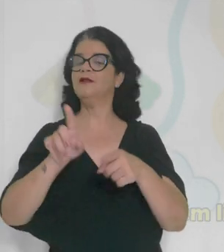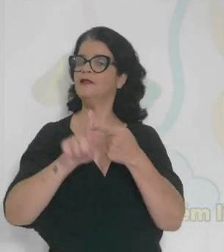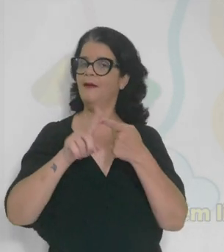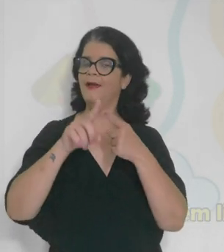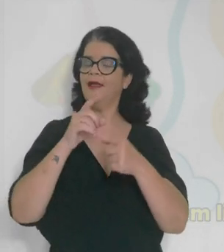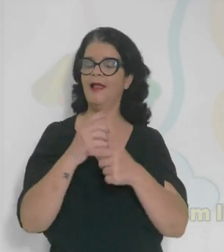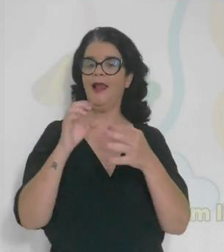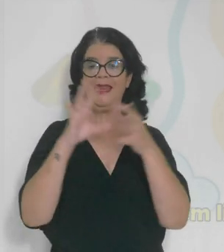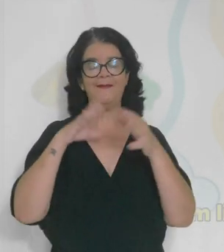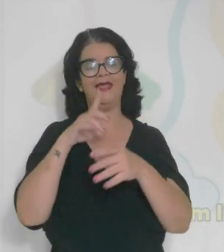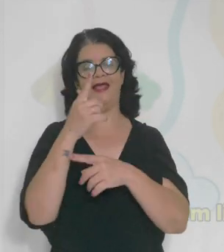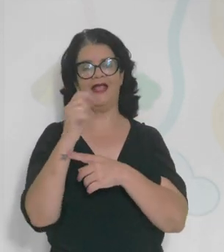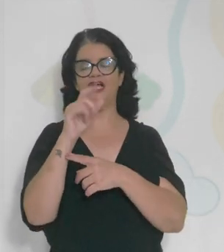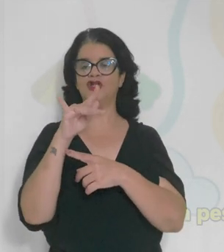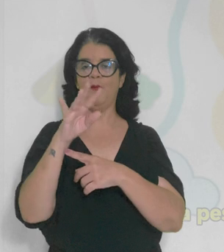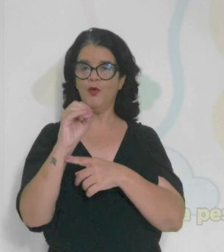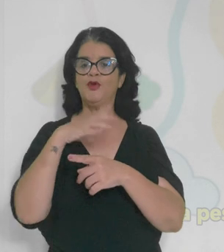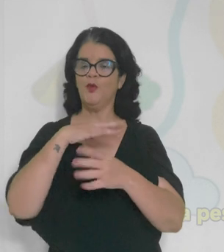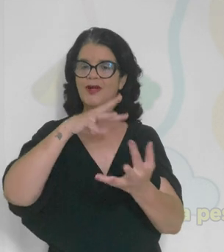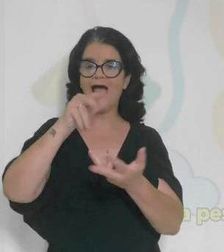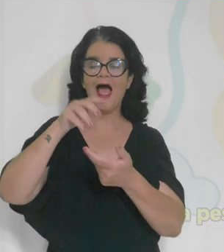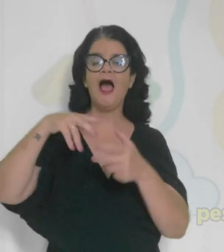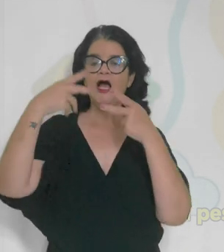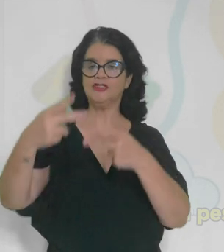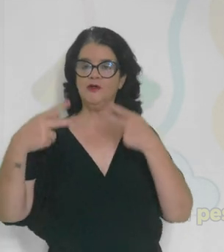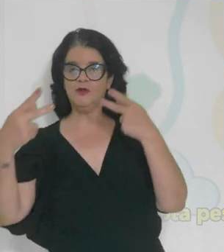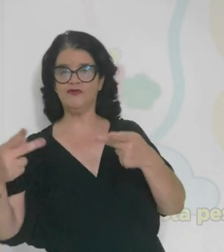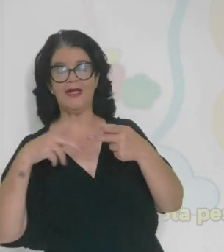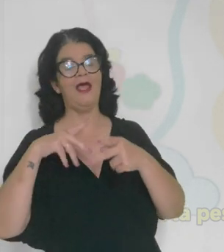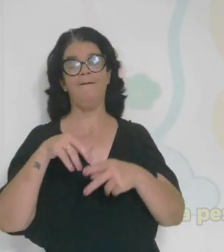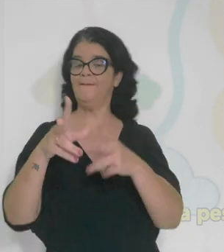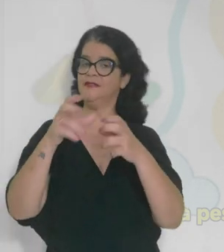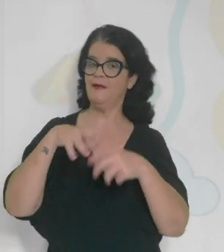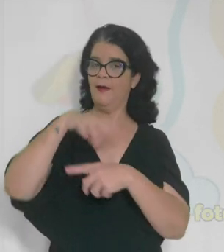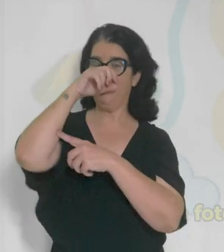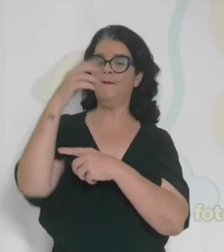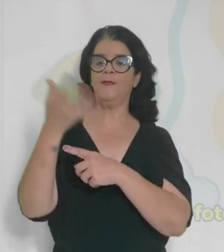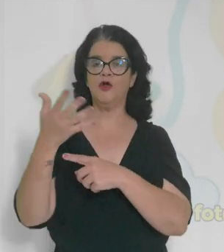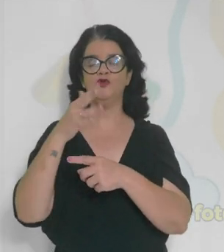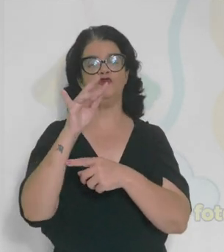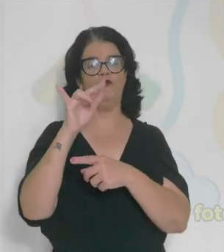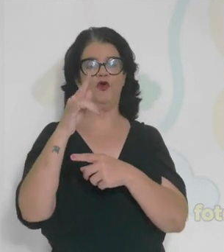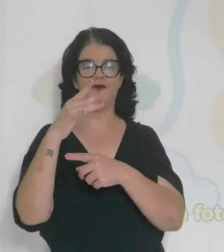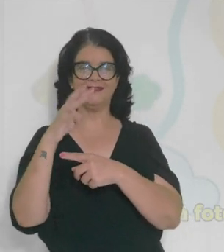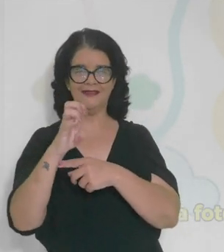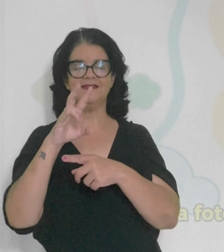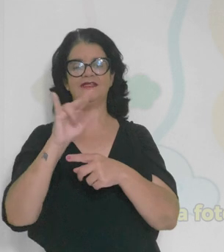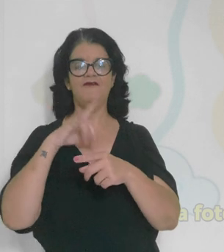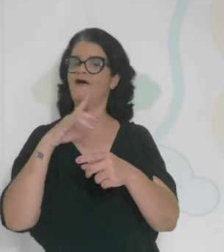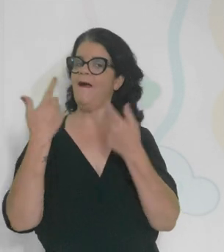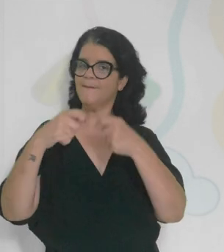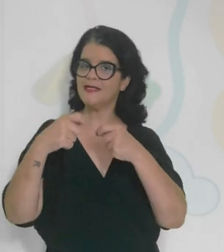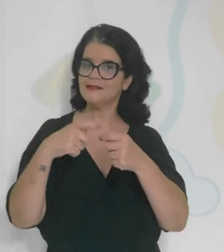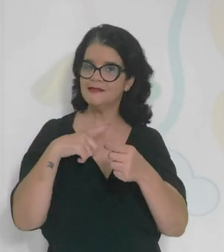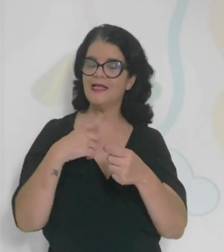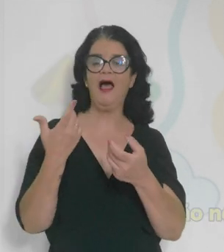libera gás carbônico na atmosfera. Então, nota, pessoal, que o que a respiração produz, a fotossíntese vai precisar para